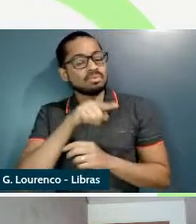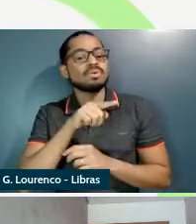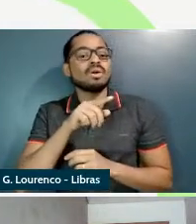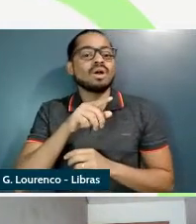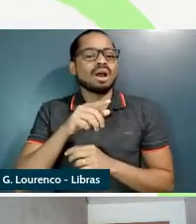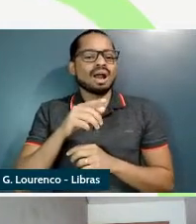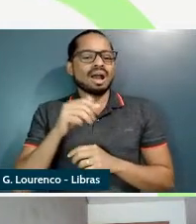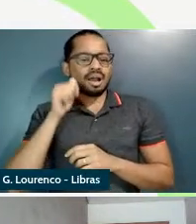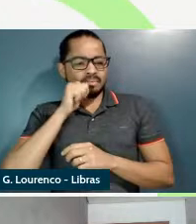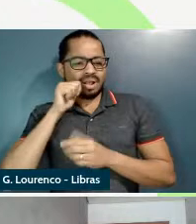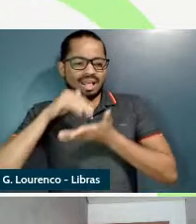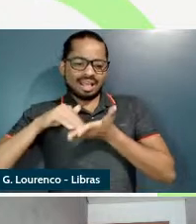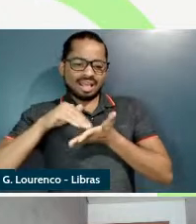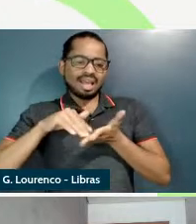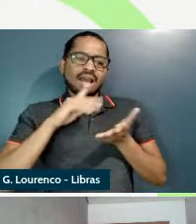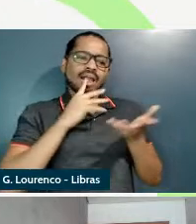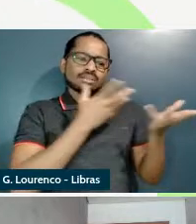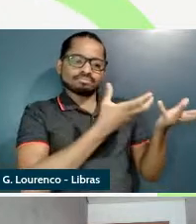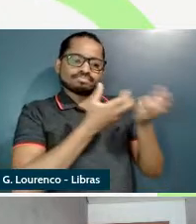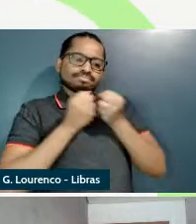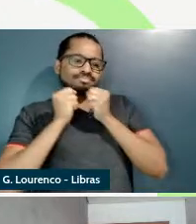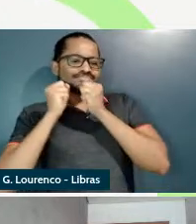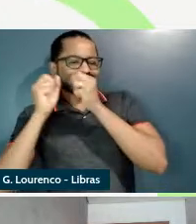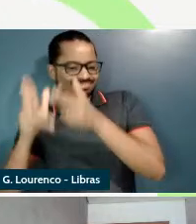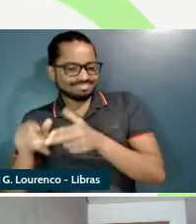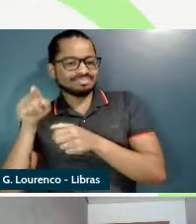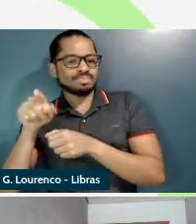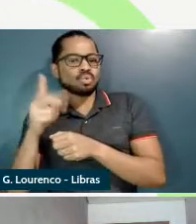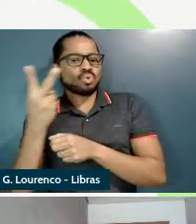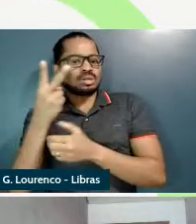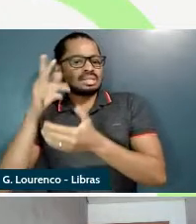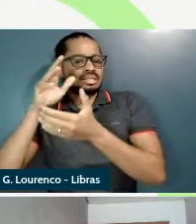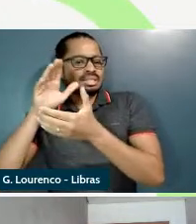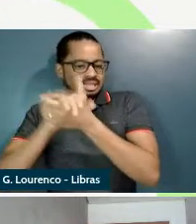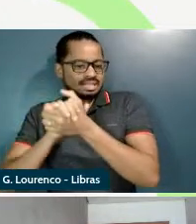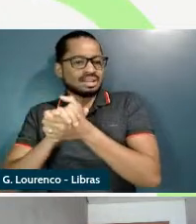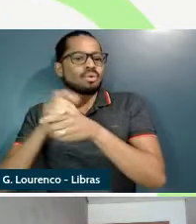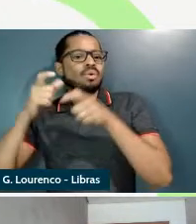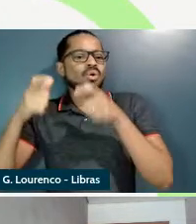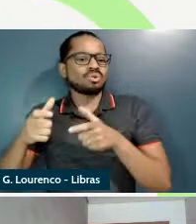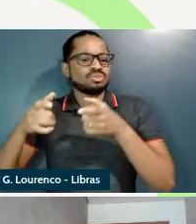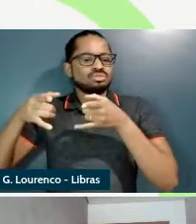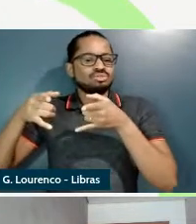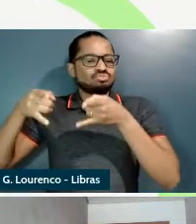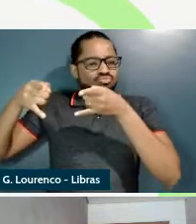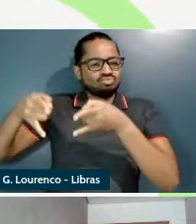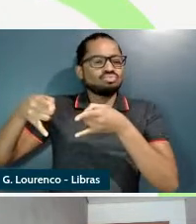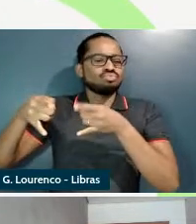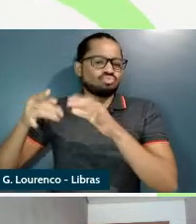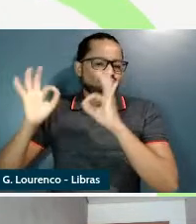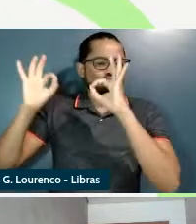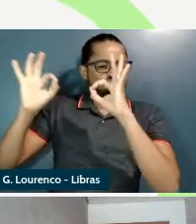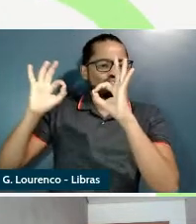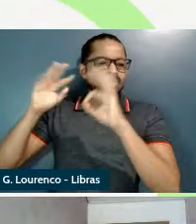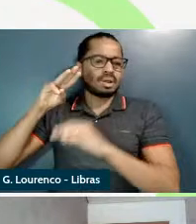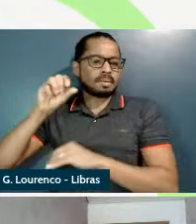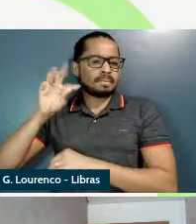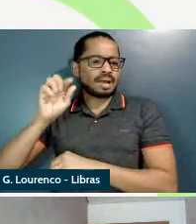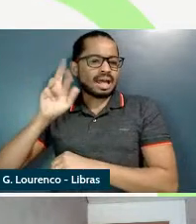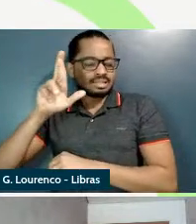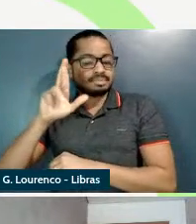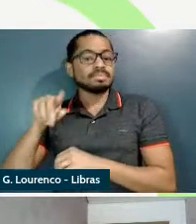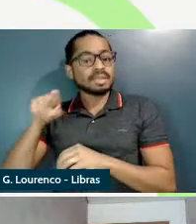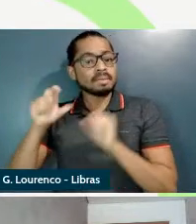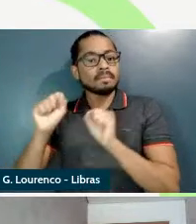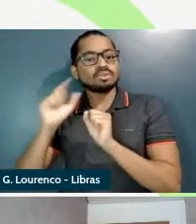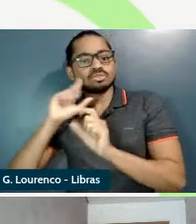portanto eu posso fazer inversão locativa a suíte master hospedou o casal em lua de mel e o pesquisador incluiu várias